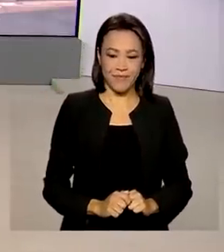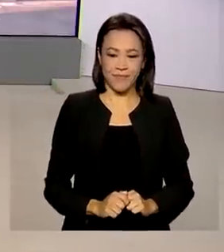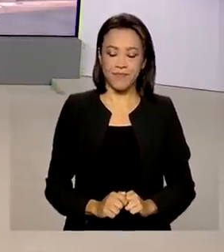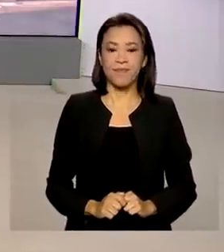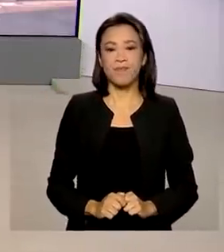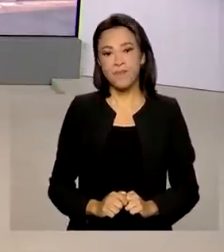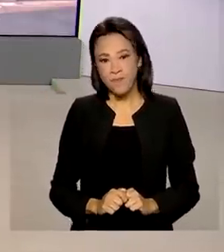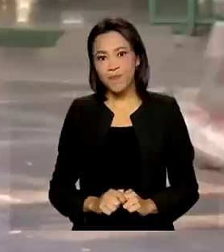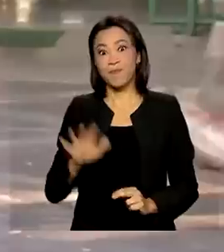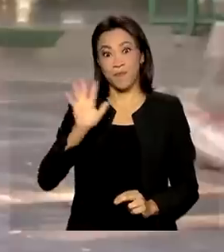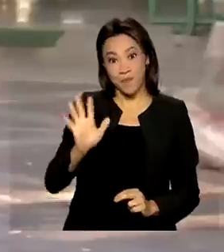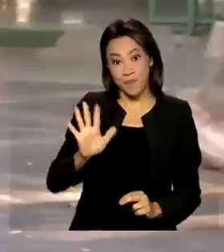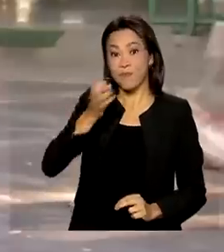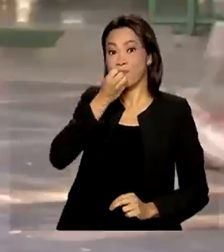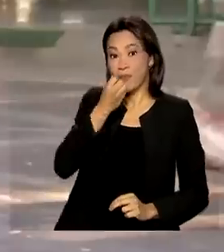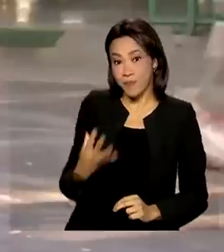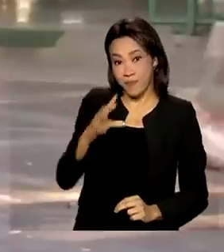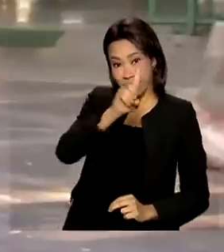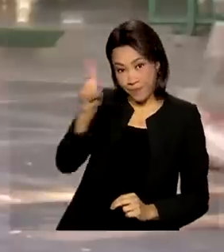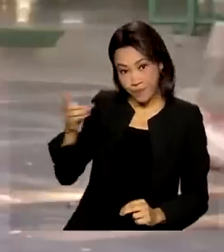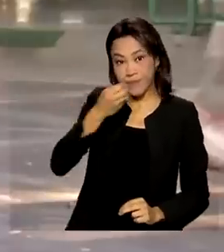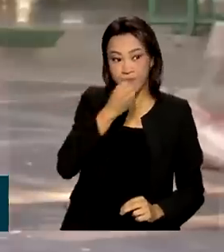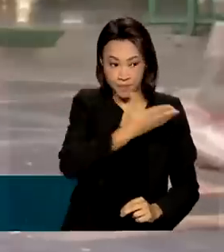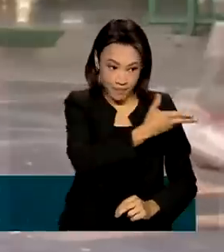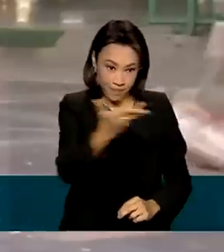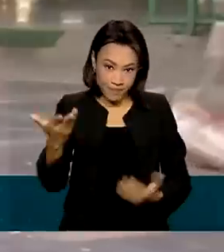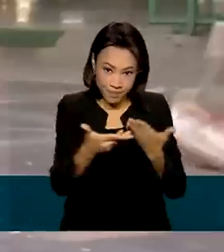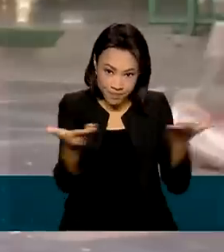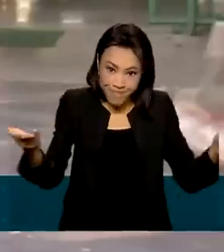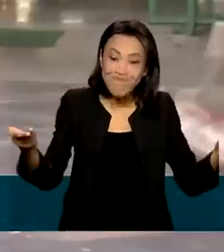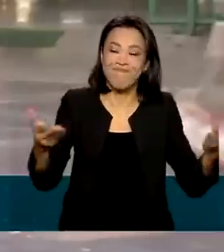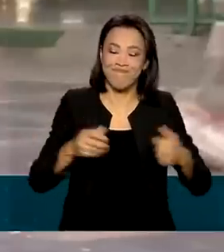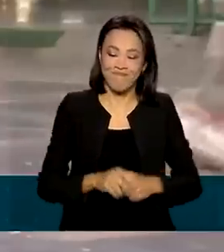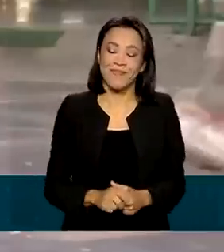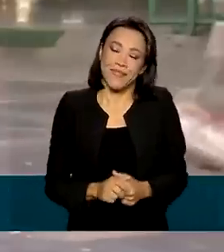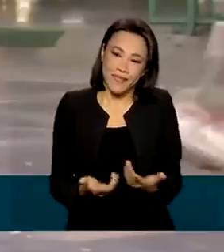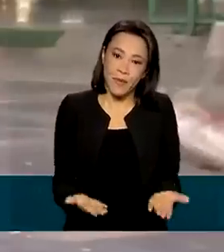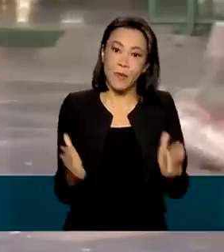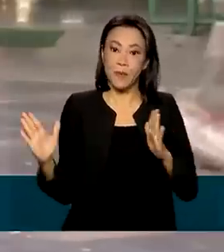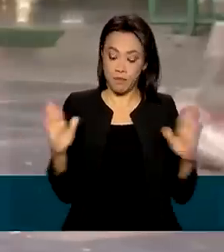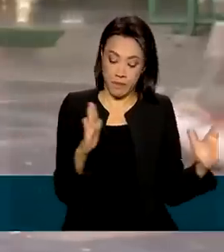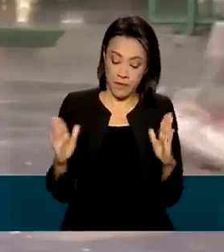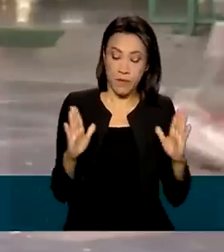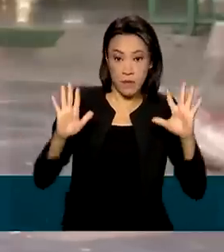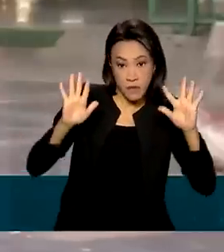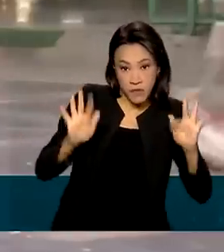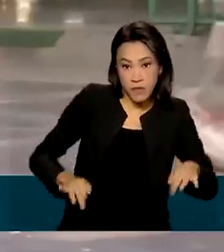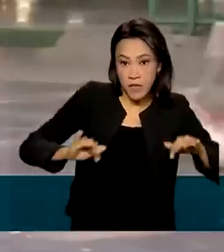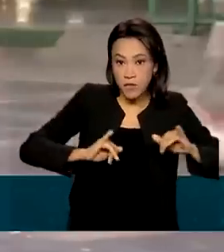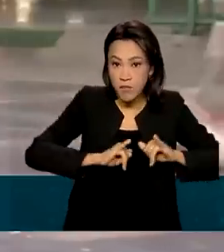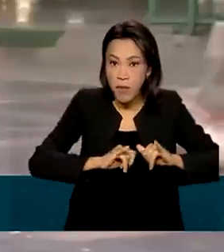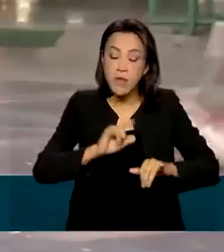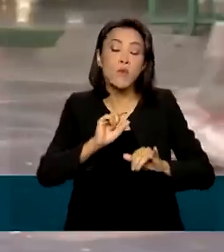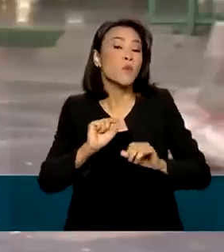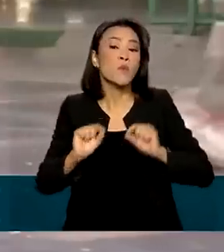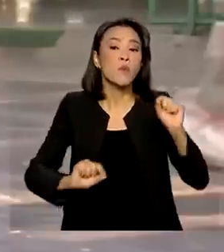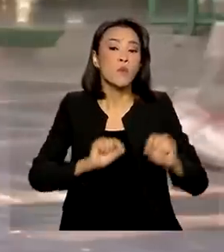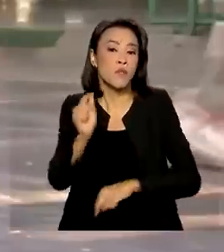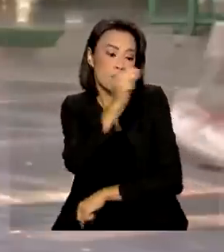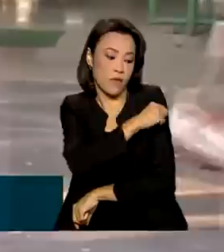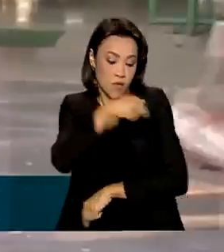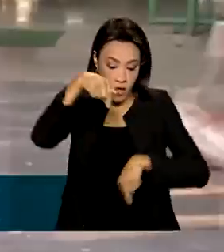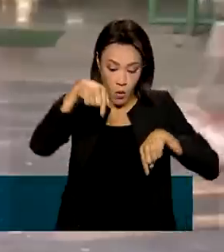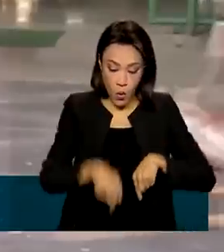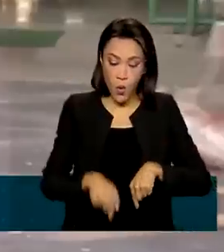Olá, Roberto! Bom dia pra você e bom dia a todos. Pois é, o prazo para o fim da campanha, que terminava hoje, dia